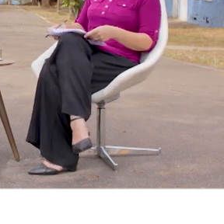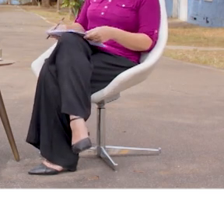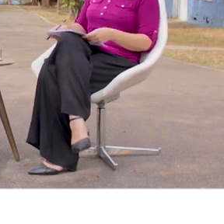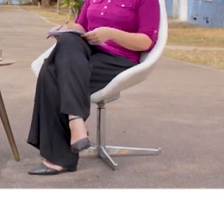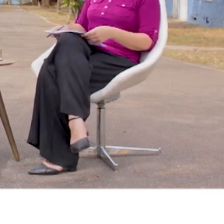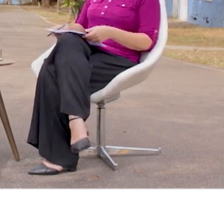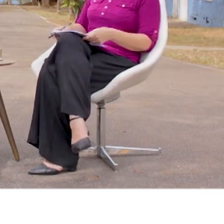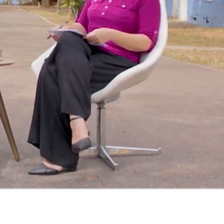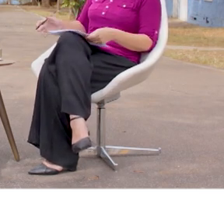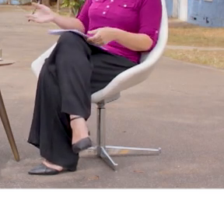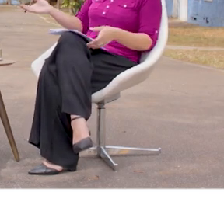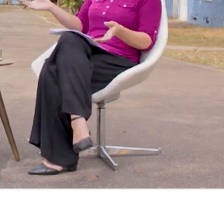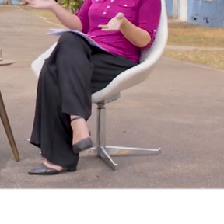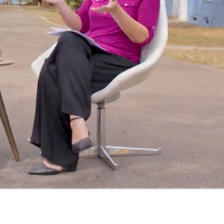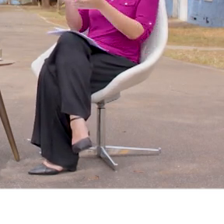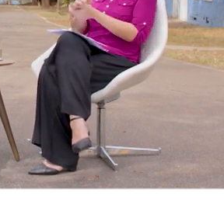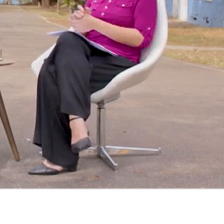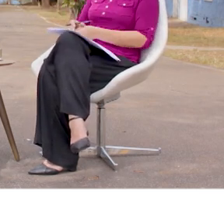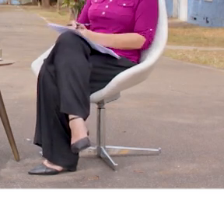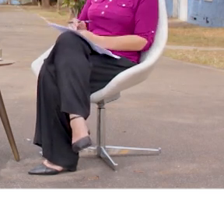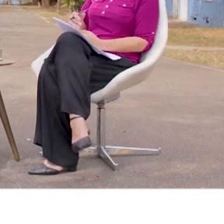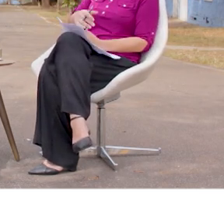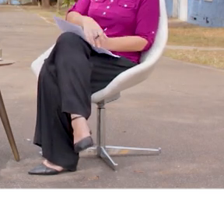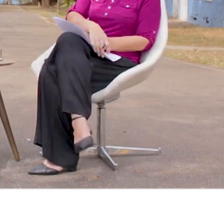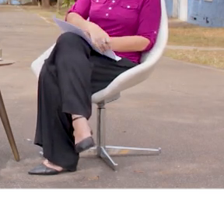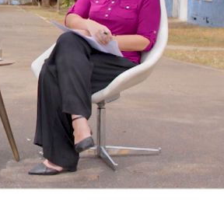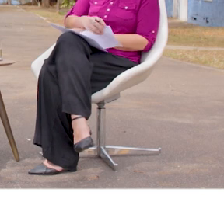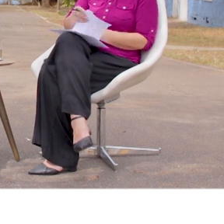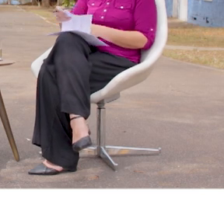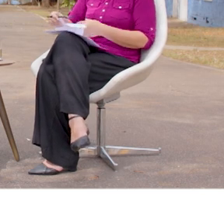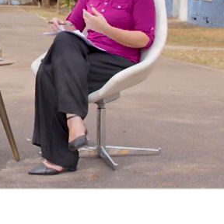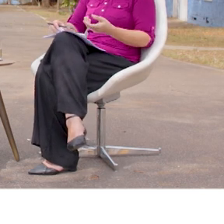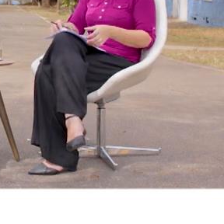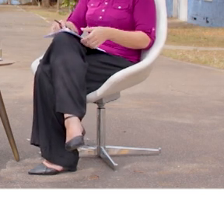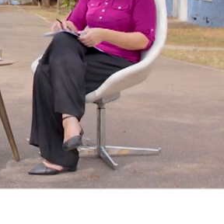Música Música